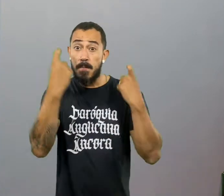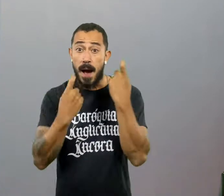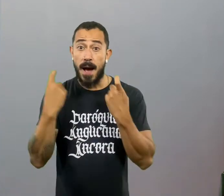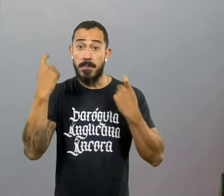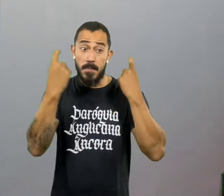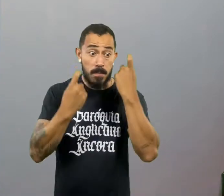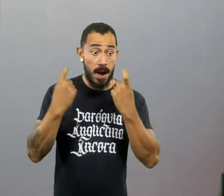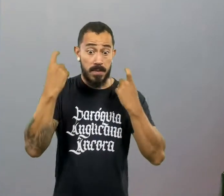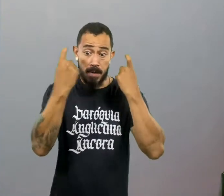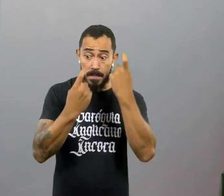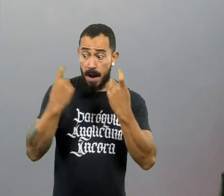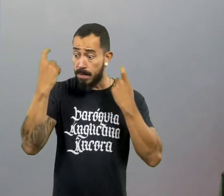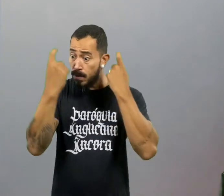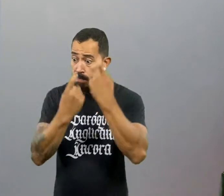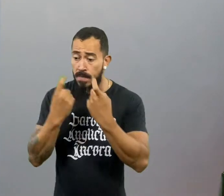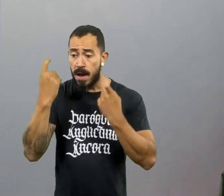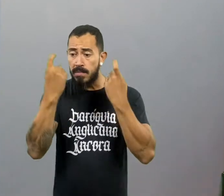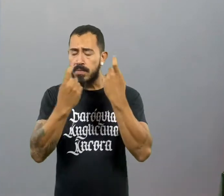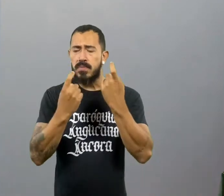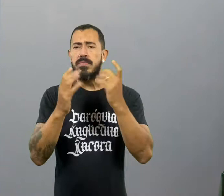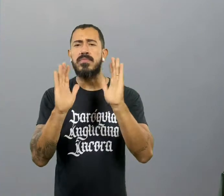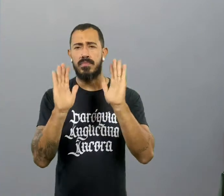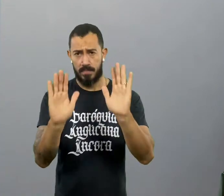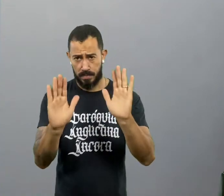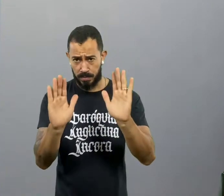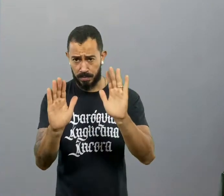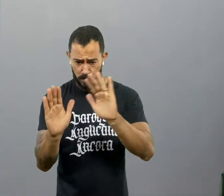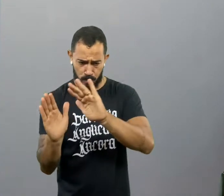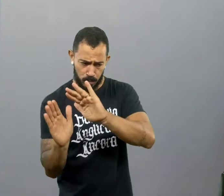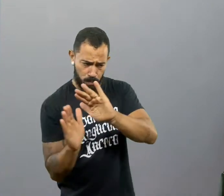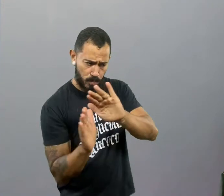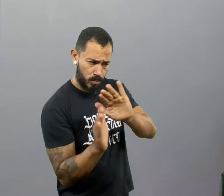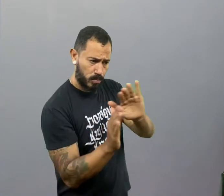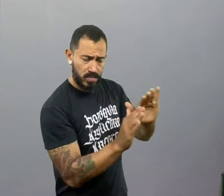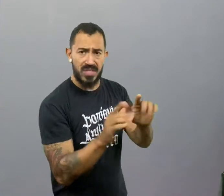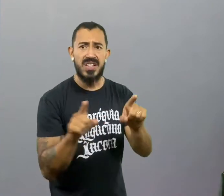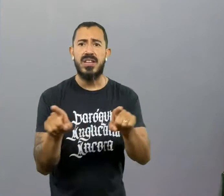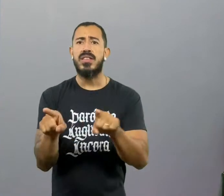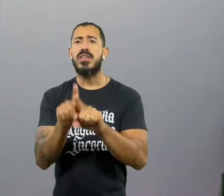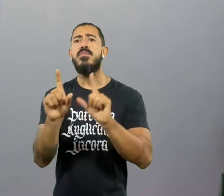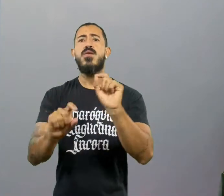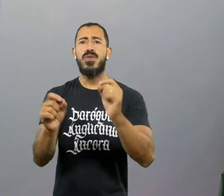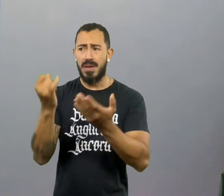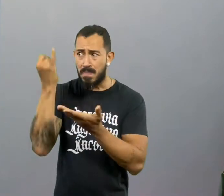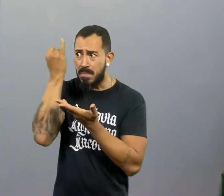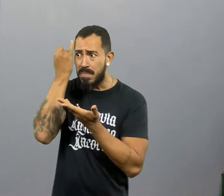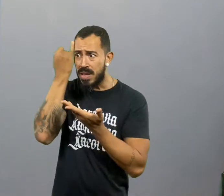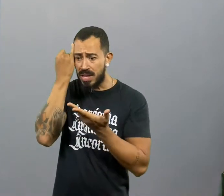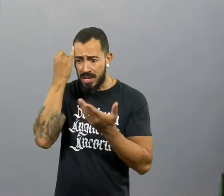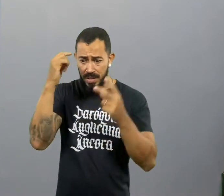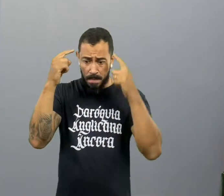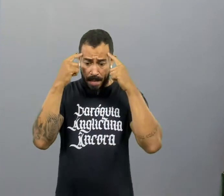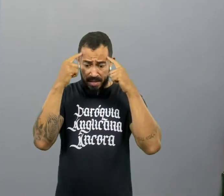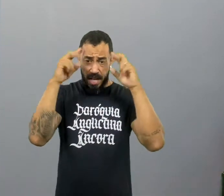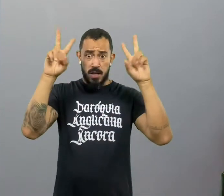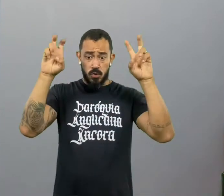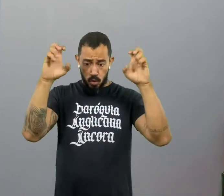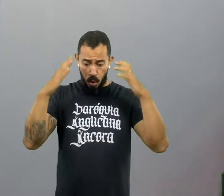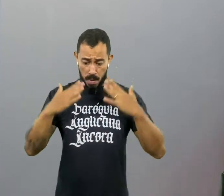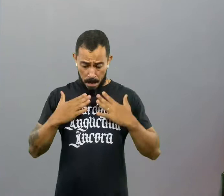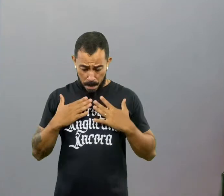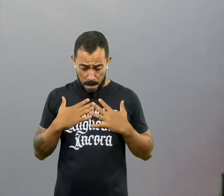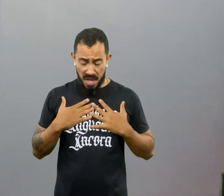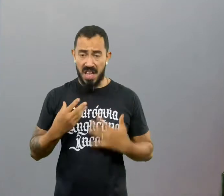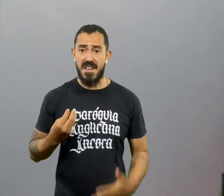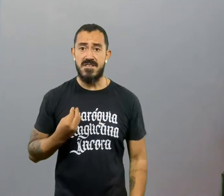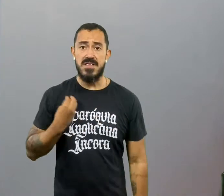se lendo o tempo todo e tem uma confusão. Mas o oposto disso seria a preguiça de auto-reflexão. A preguiça de pensar